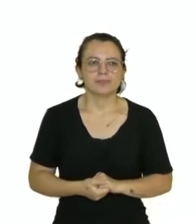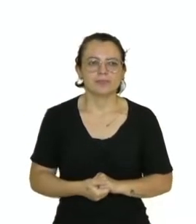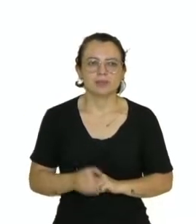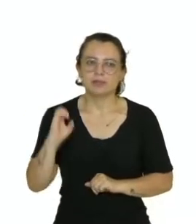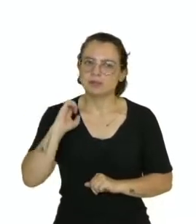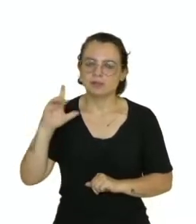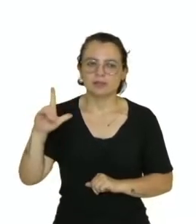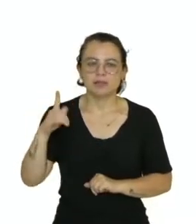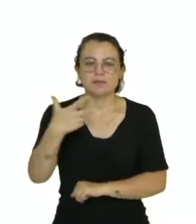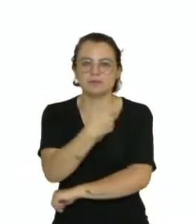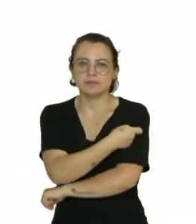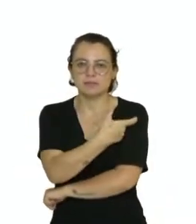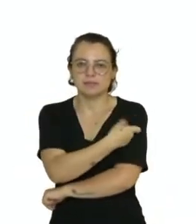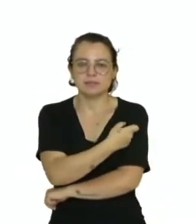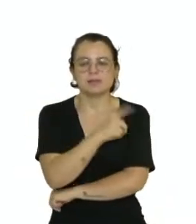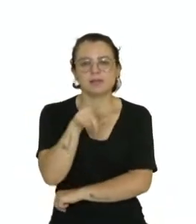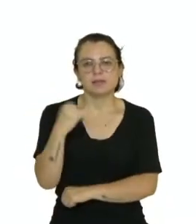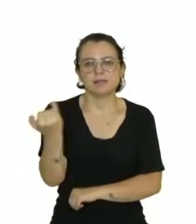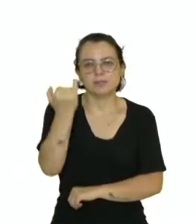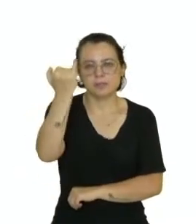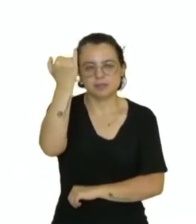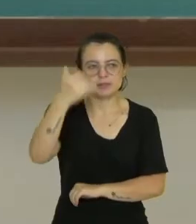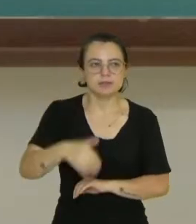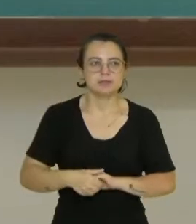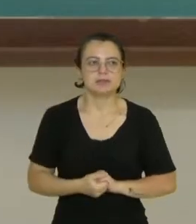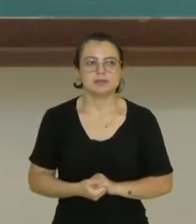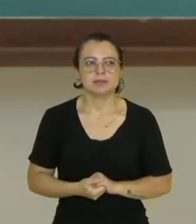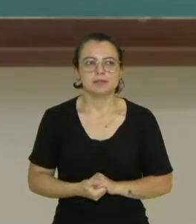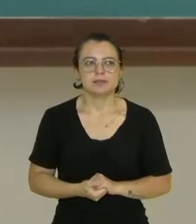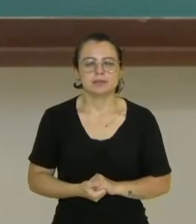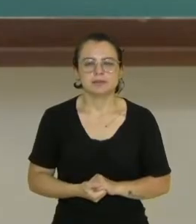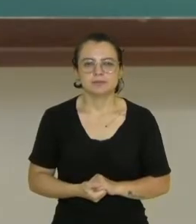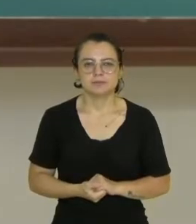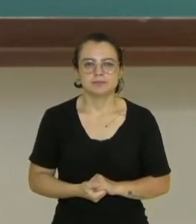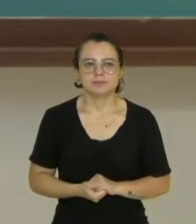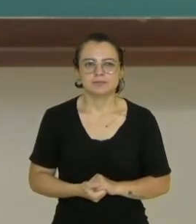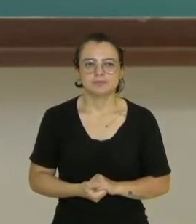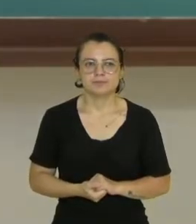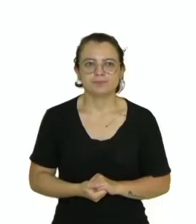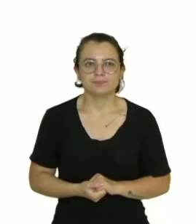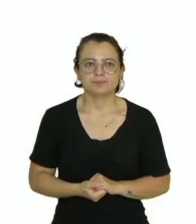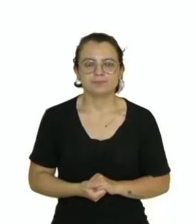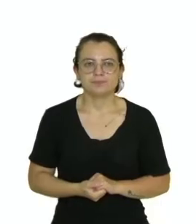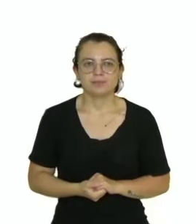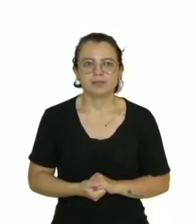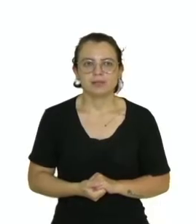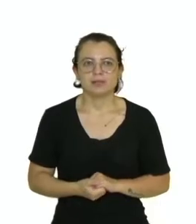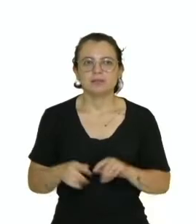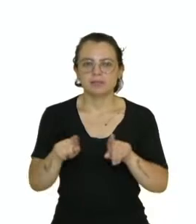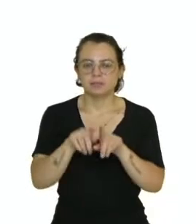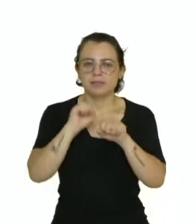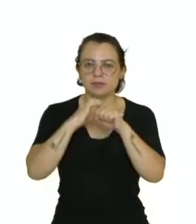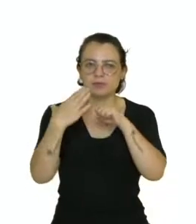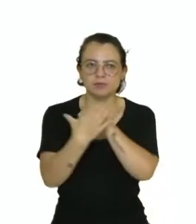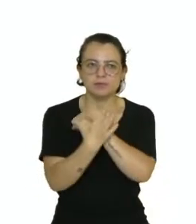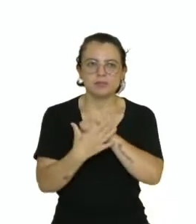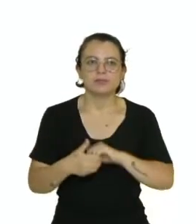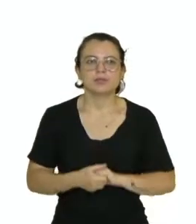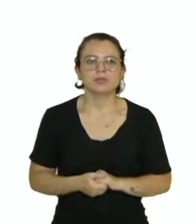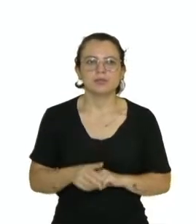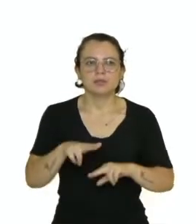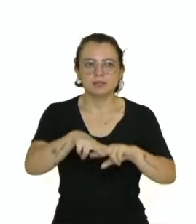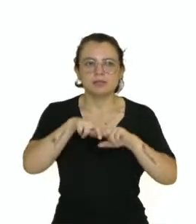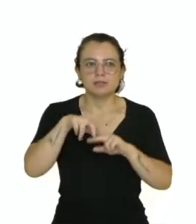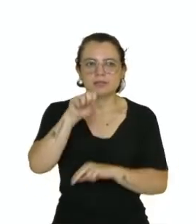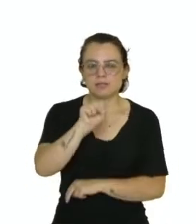logicamente, a vacinação é bastante importante, já que temos uma vacina específica para esse tipo de vírus. A COVID-19, causada pelo